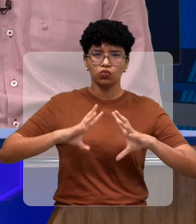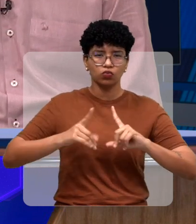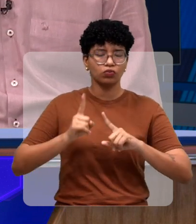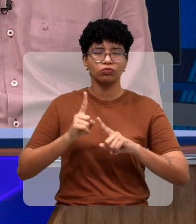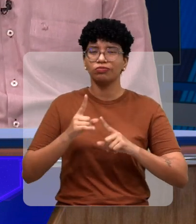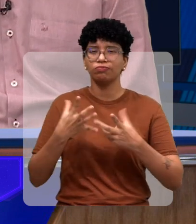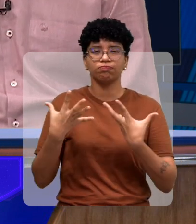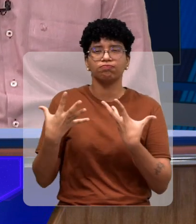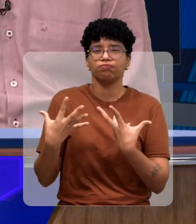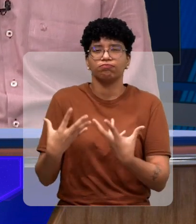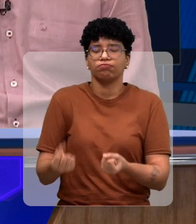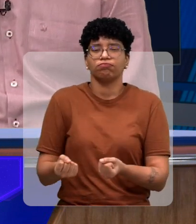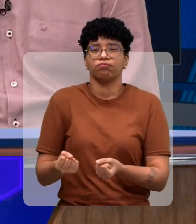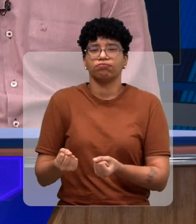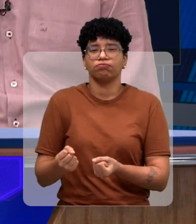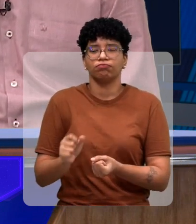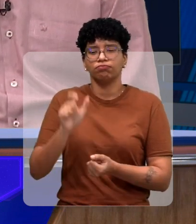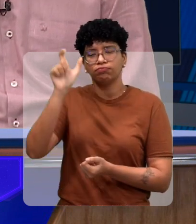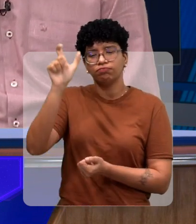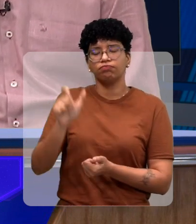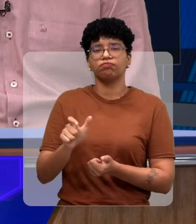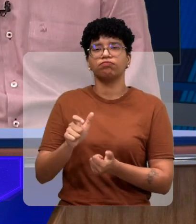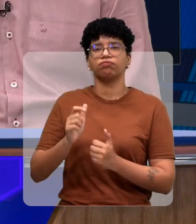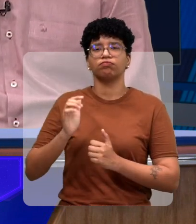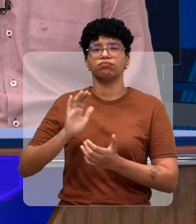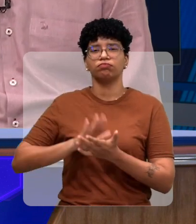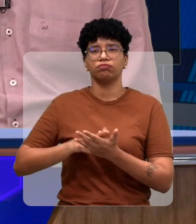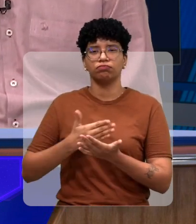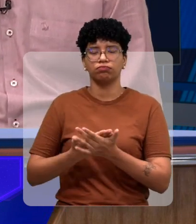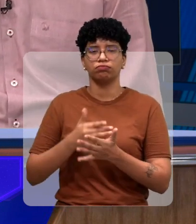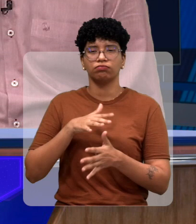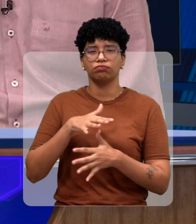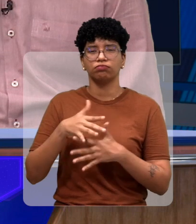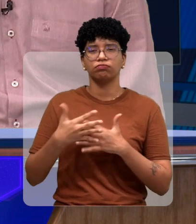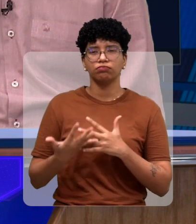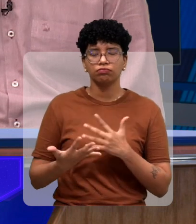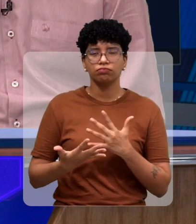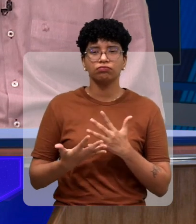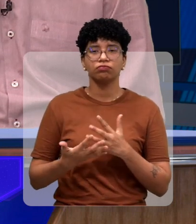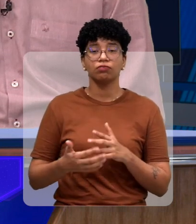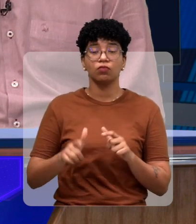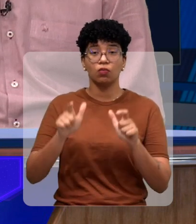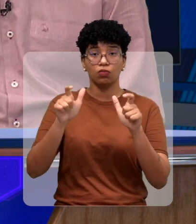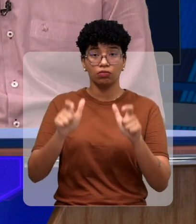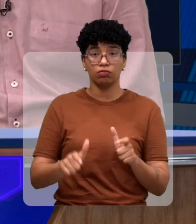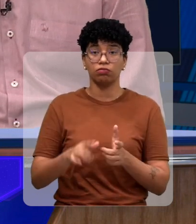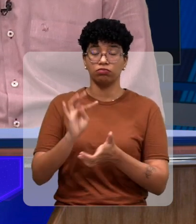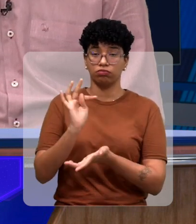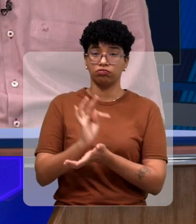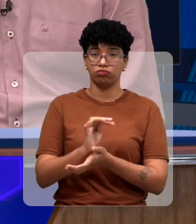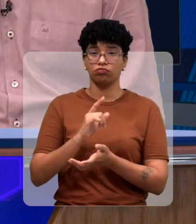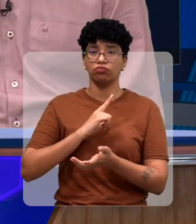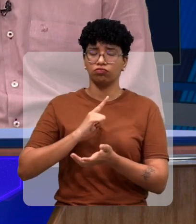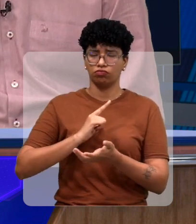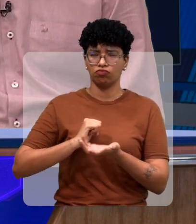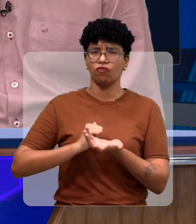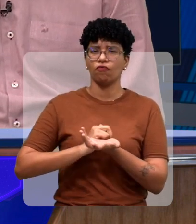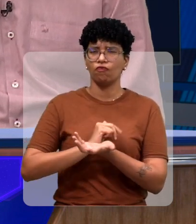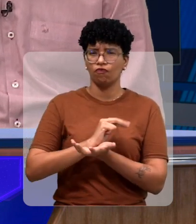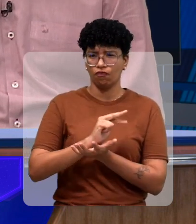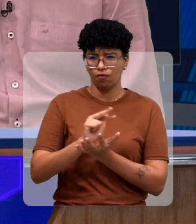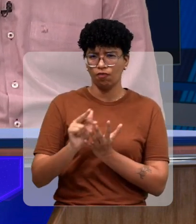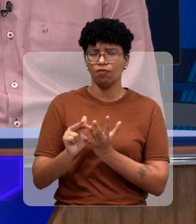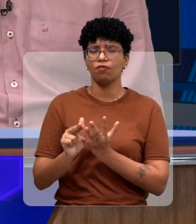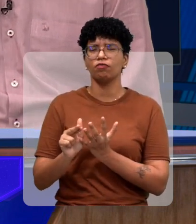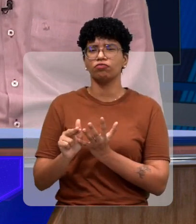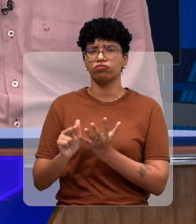não aceitou, por exemplo, a figura do intérprete de Libras, né? E, no que diz respeito a locais, Terezinha tem vários pontos